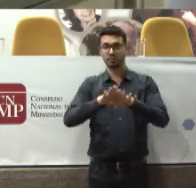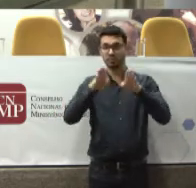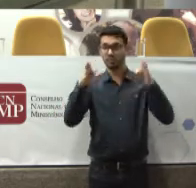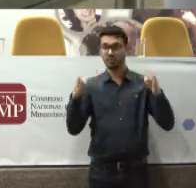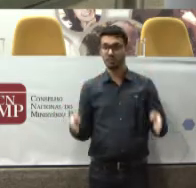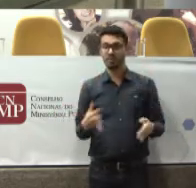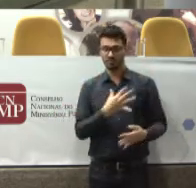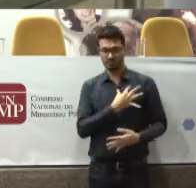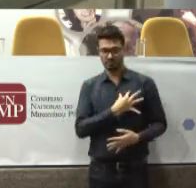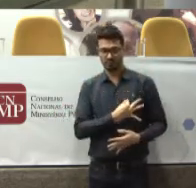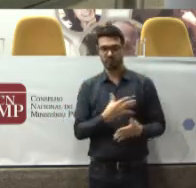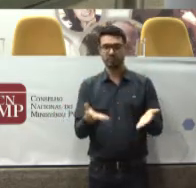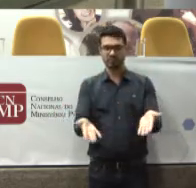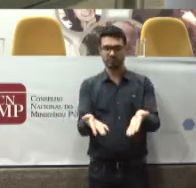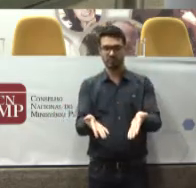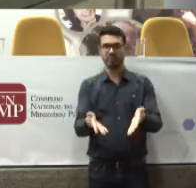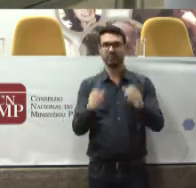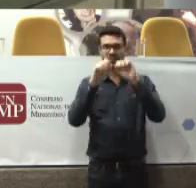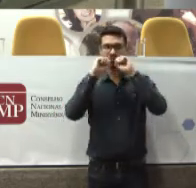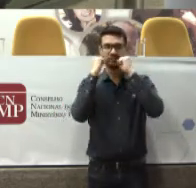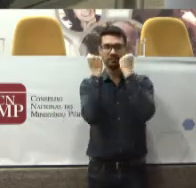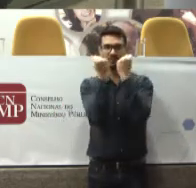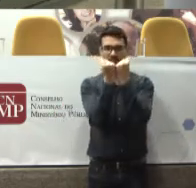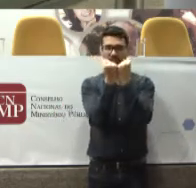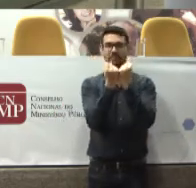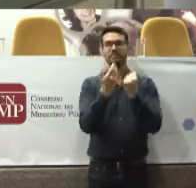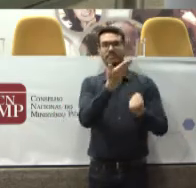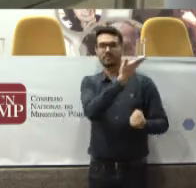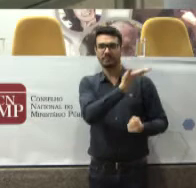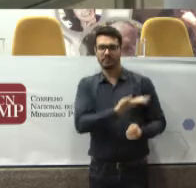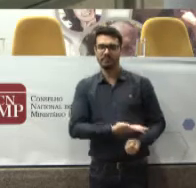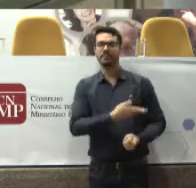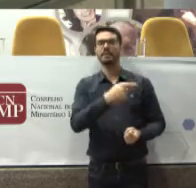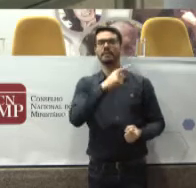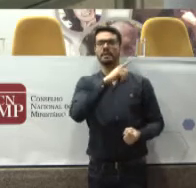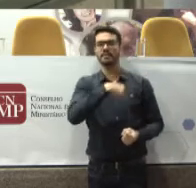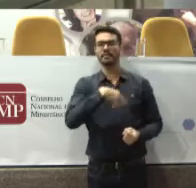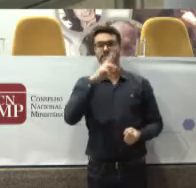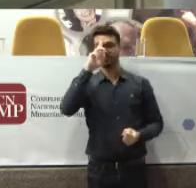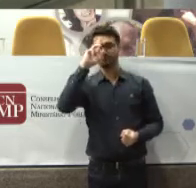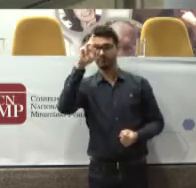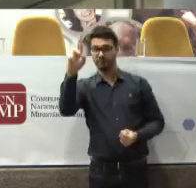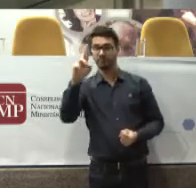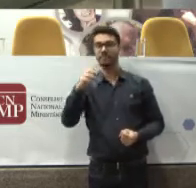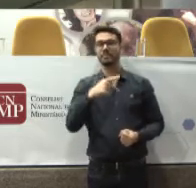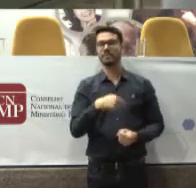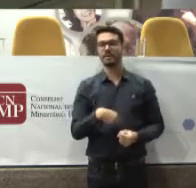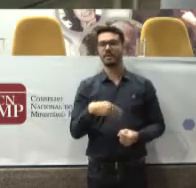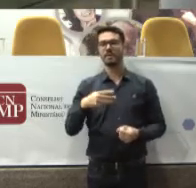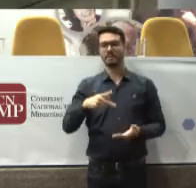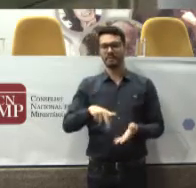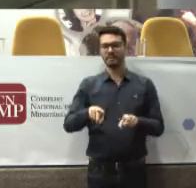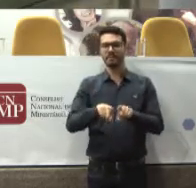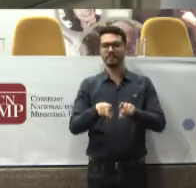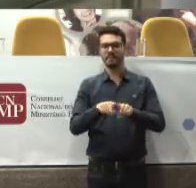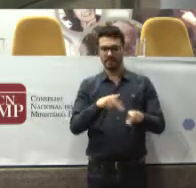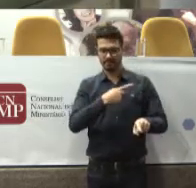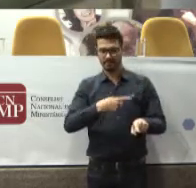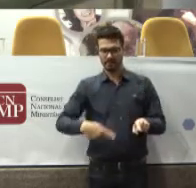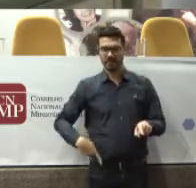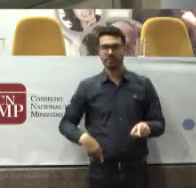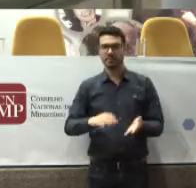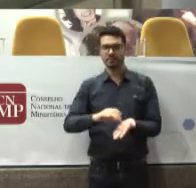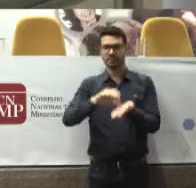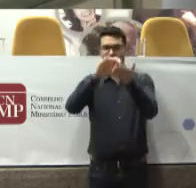mesa de honra de abertura deste seminário, convidamos sua excelência Procuradora-Geral da República do Brasil e Presidente do Conselho Nacional do